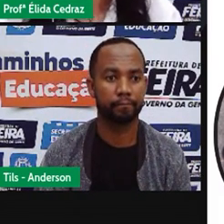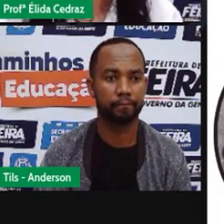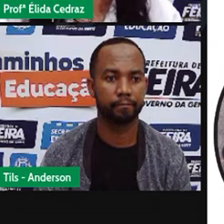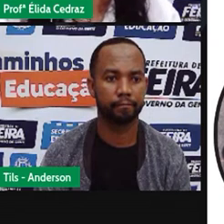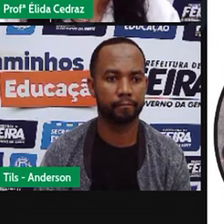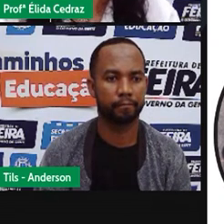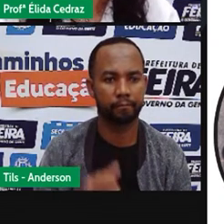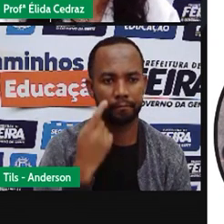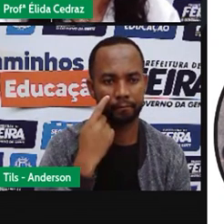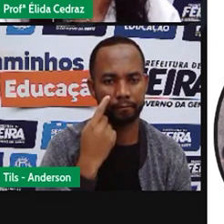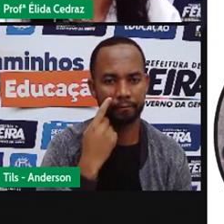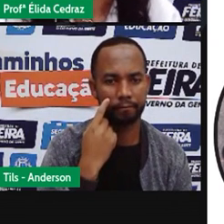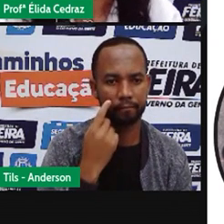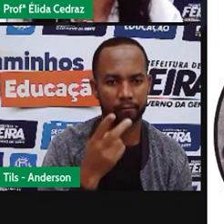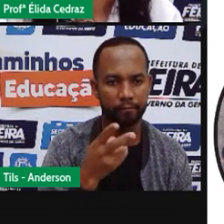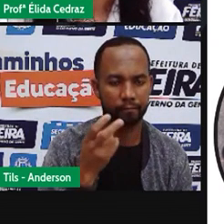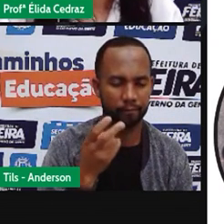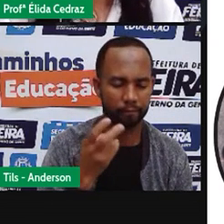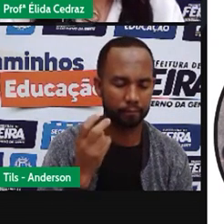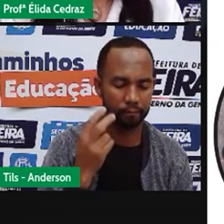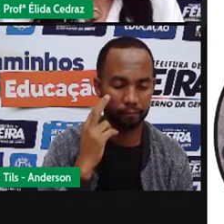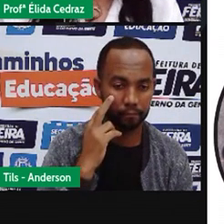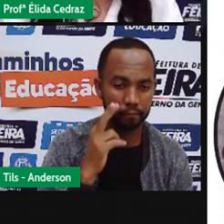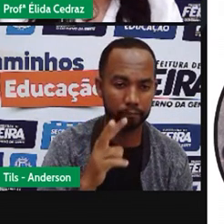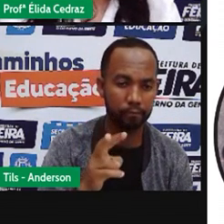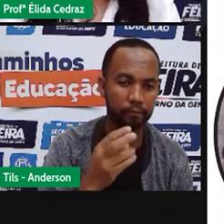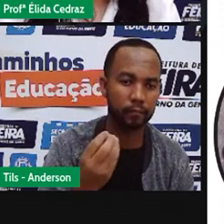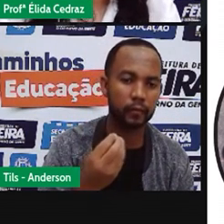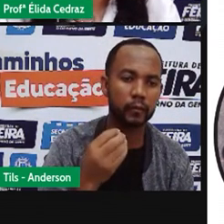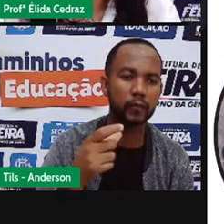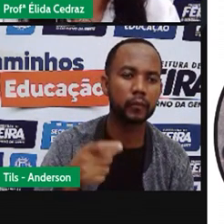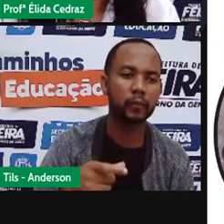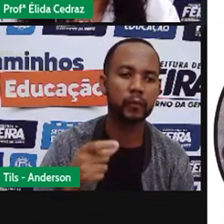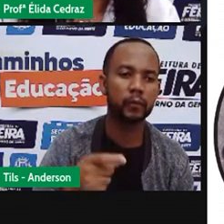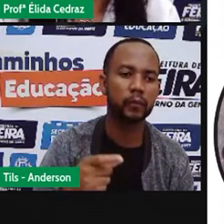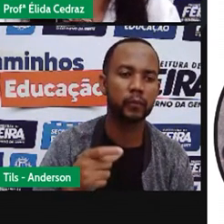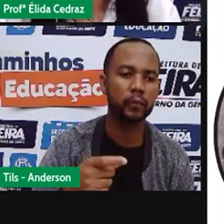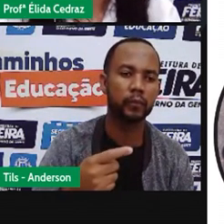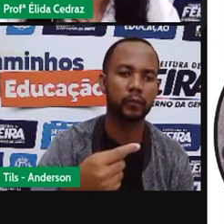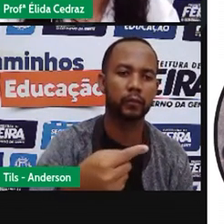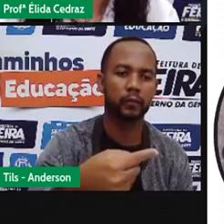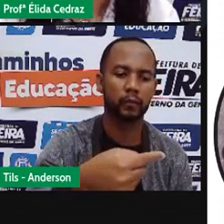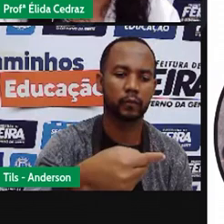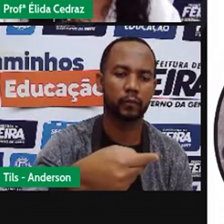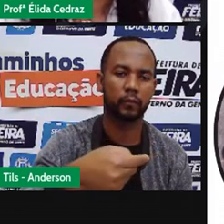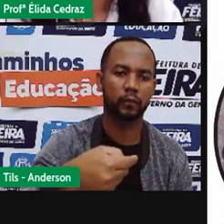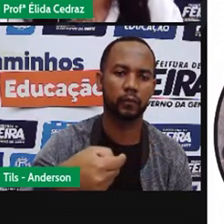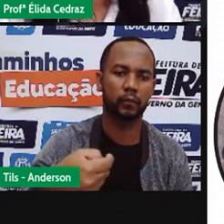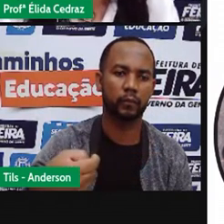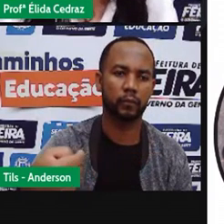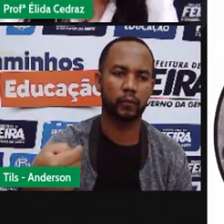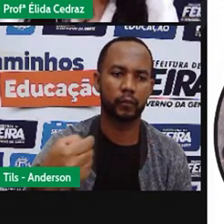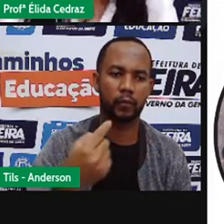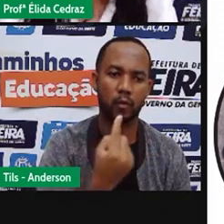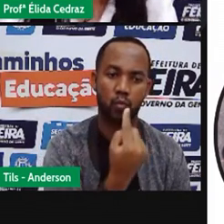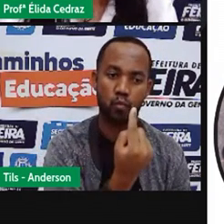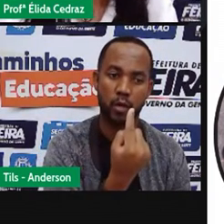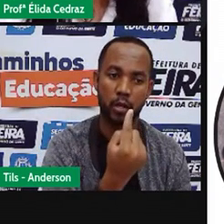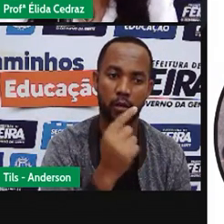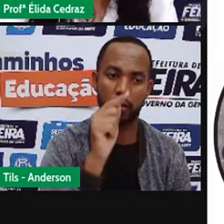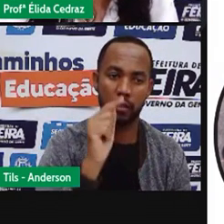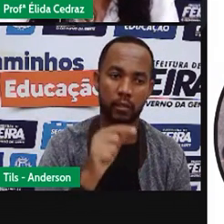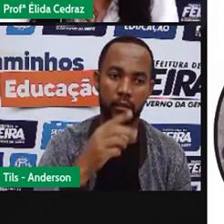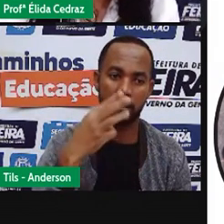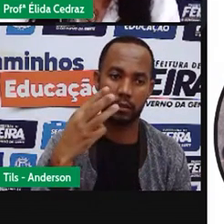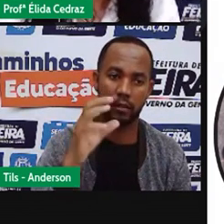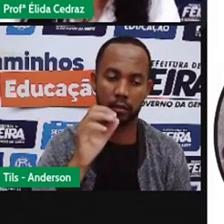Arthur teria que verificar onde está a sombra a cada uma hora e trinta minutos.